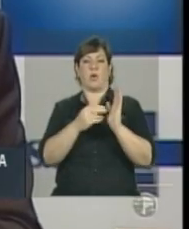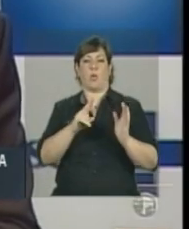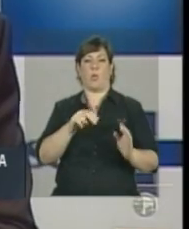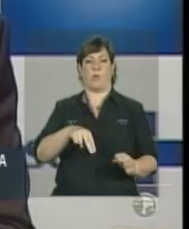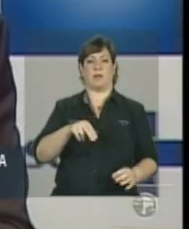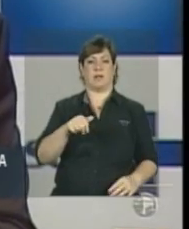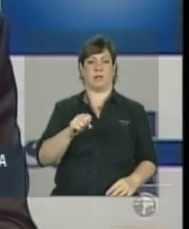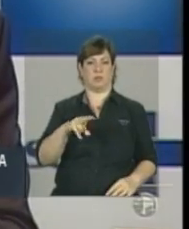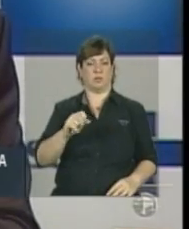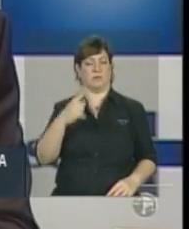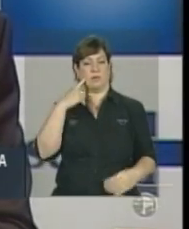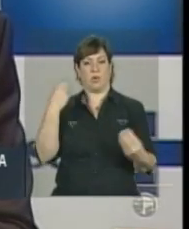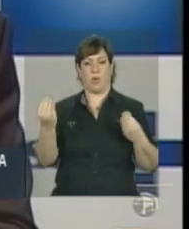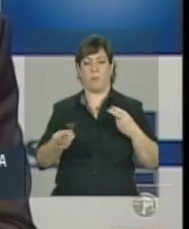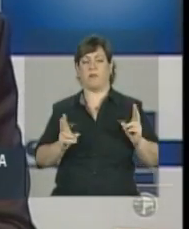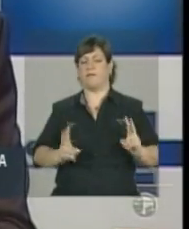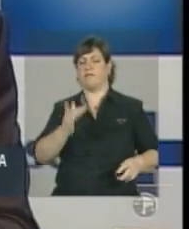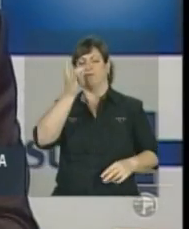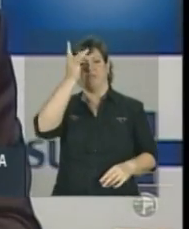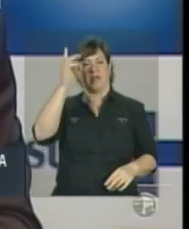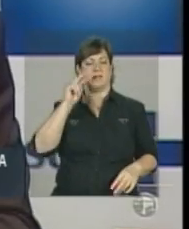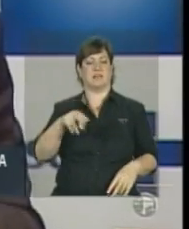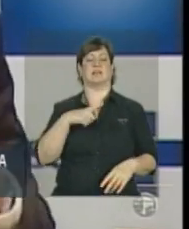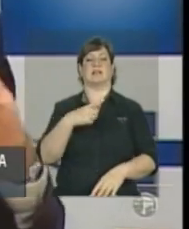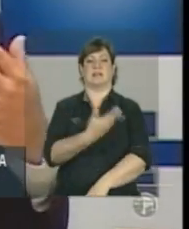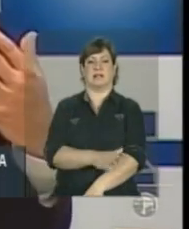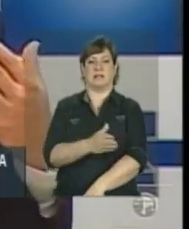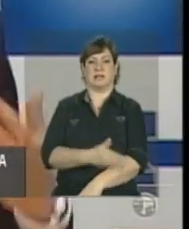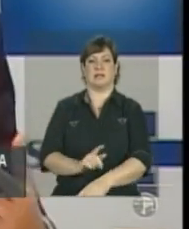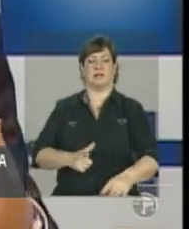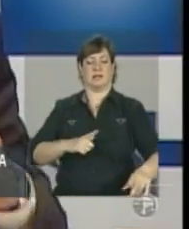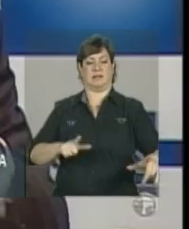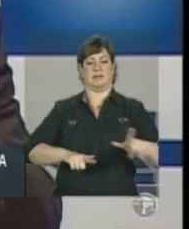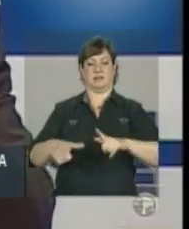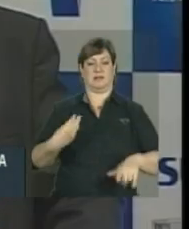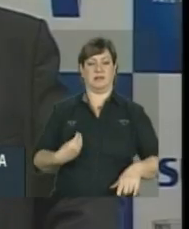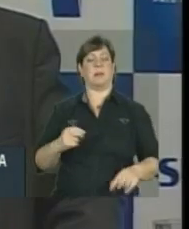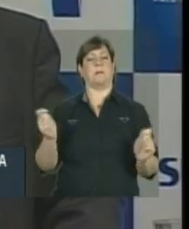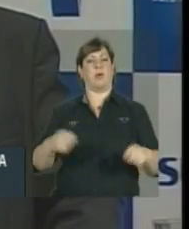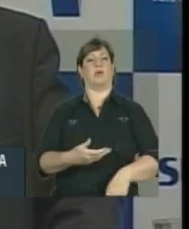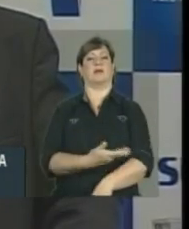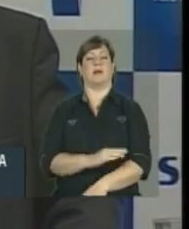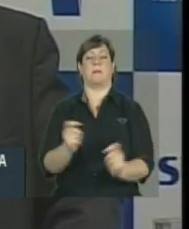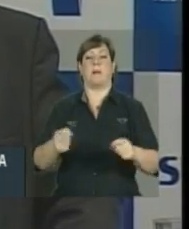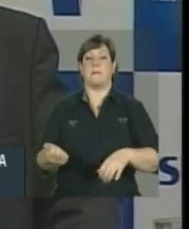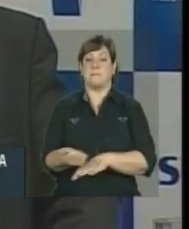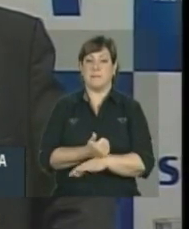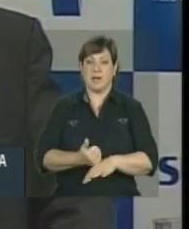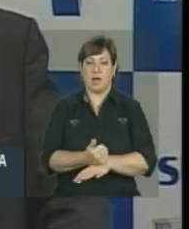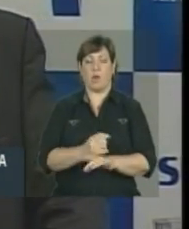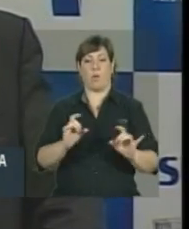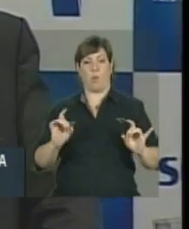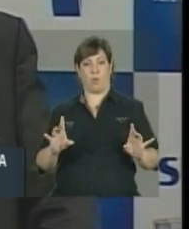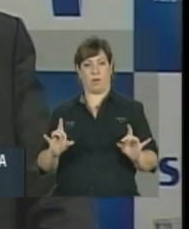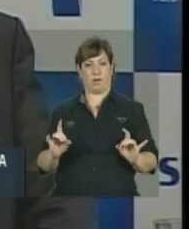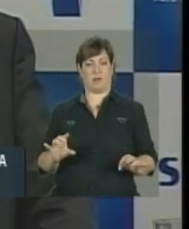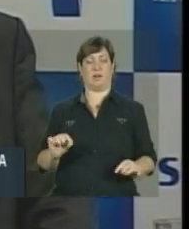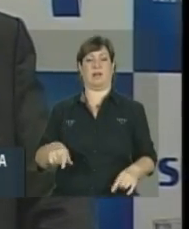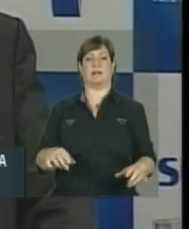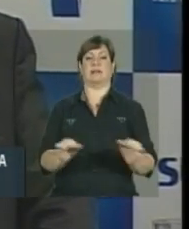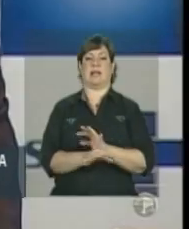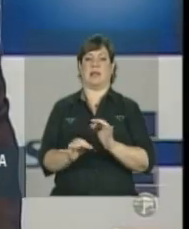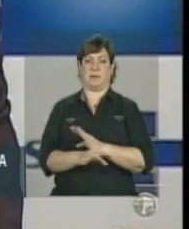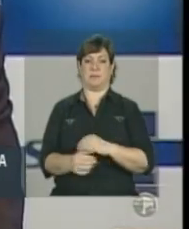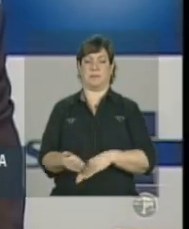UNASUS, de Educação Permanente, de fácil acesso, treinamento em serviço, ou seja, para que a gente possa aprimorar e qualificar o